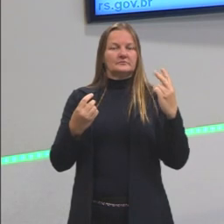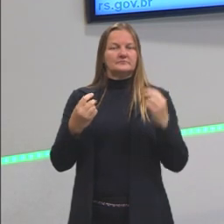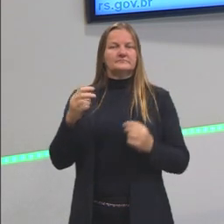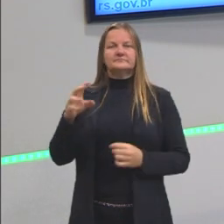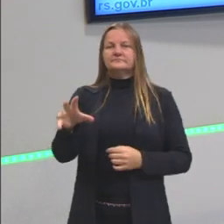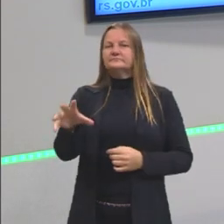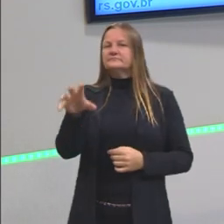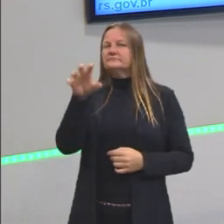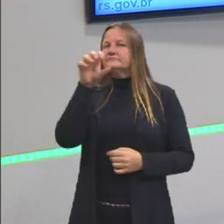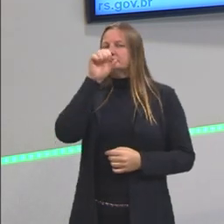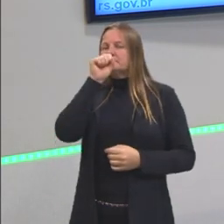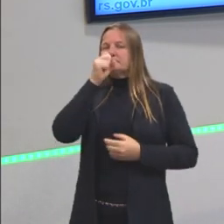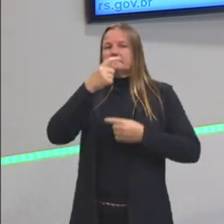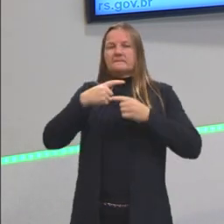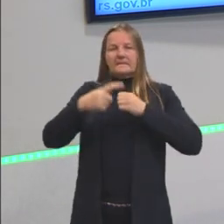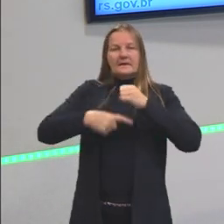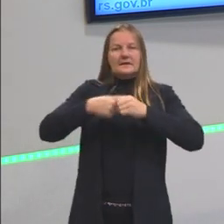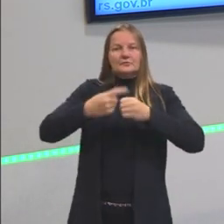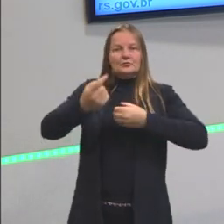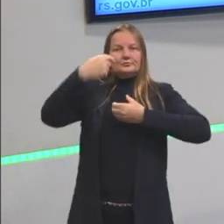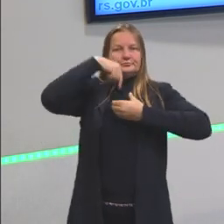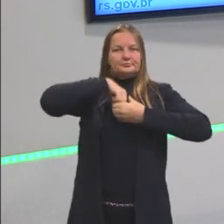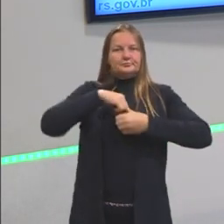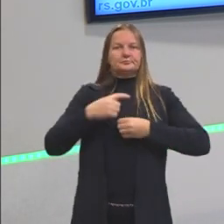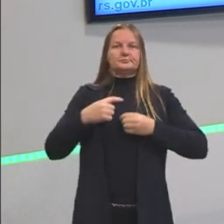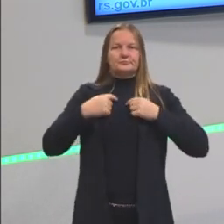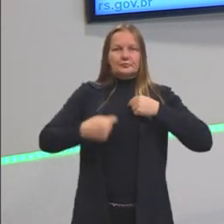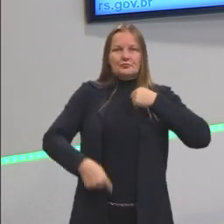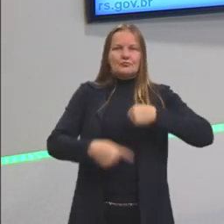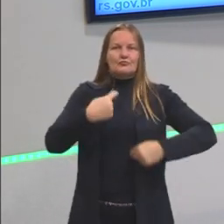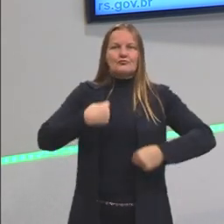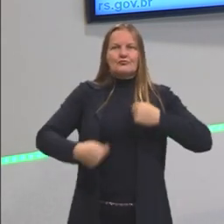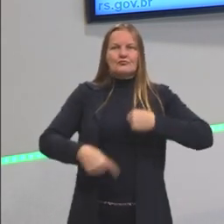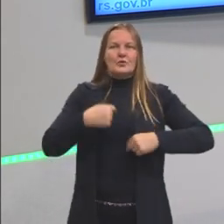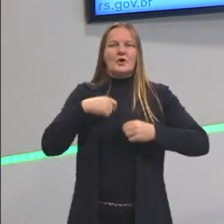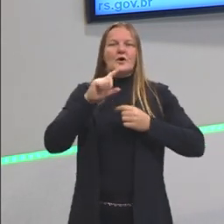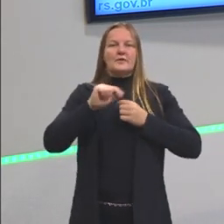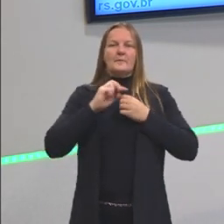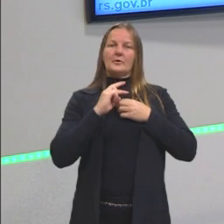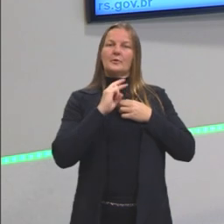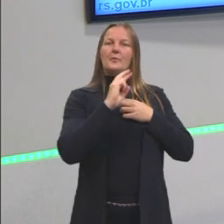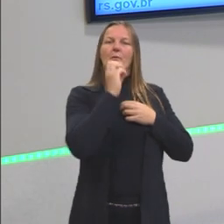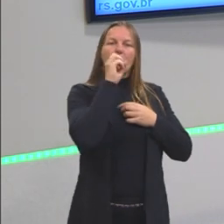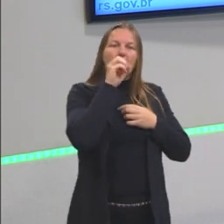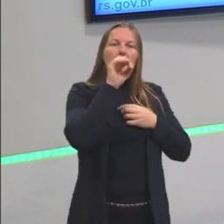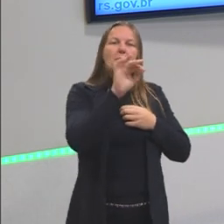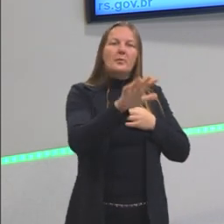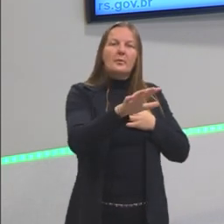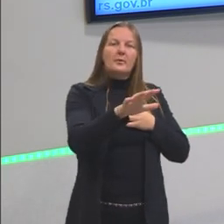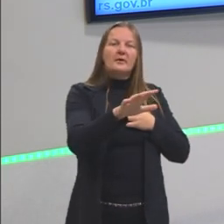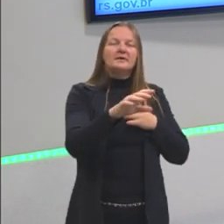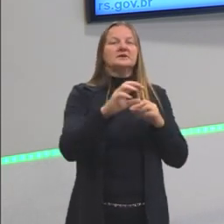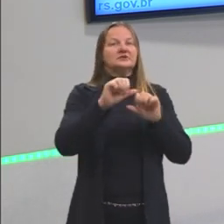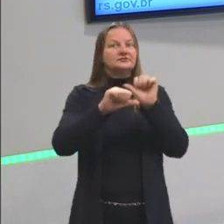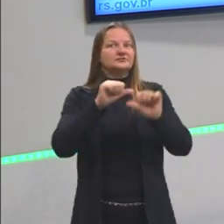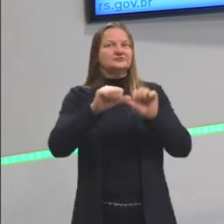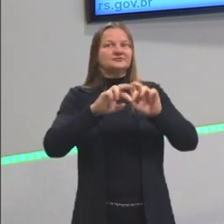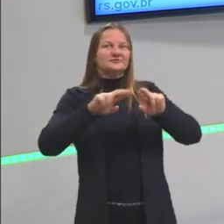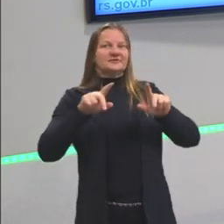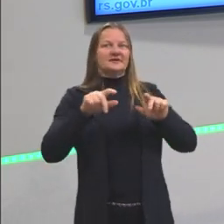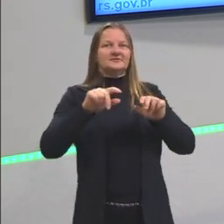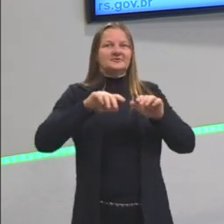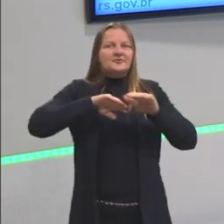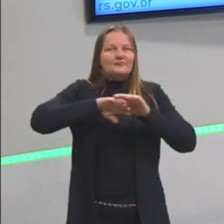átomo fez parte do meu corpo, por um certo momento, mas depois eu liberei ele, e também de uma forma diferente,